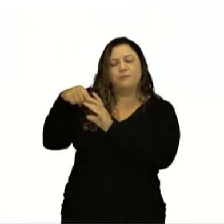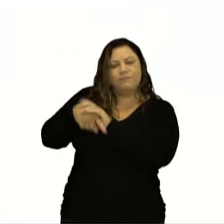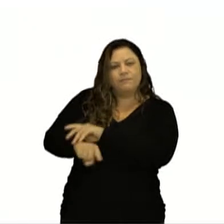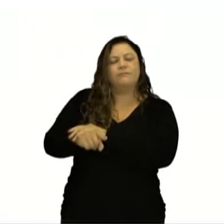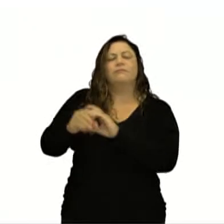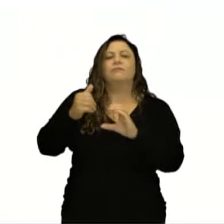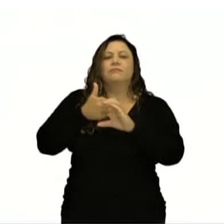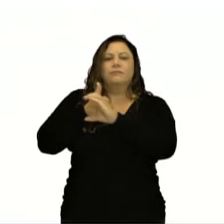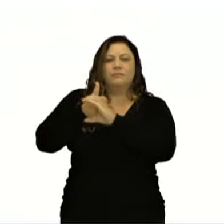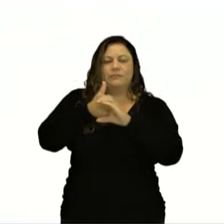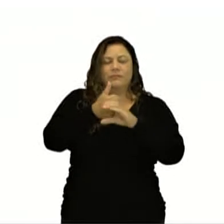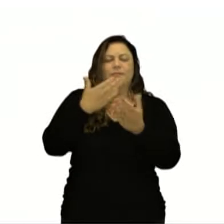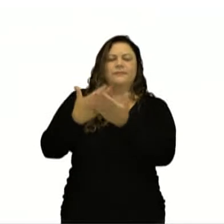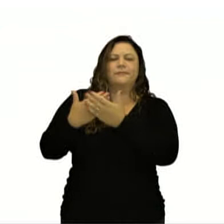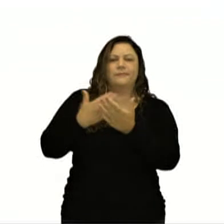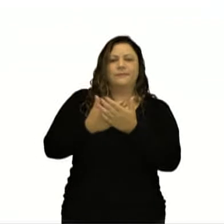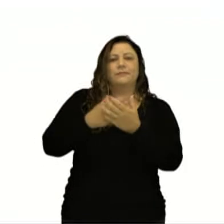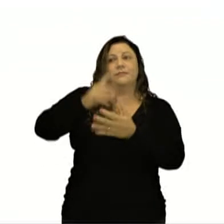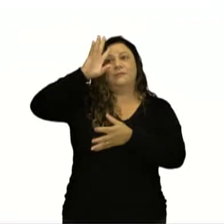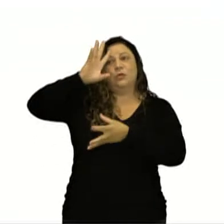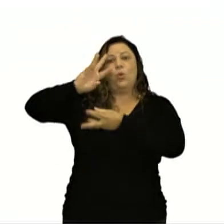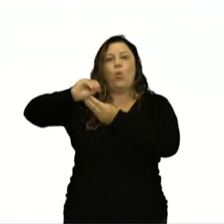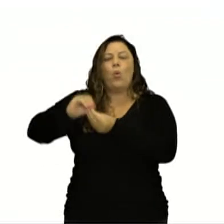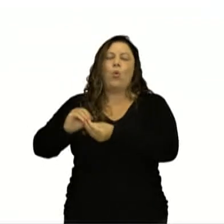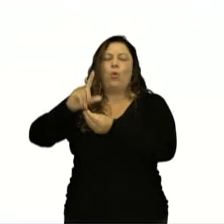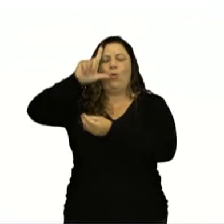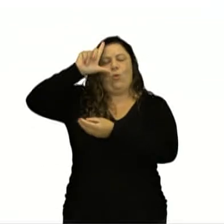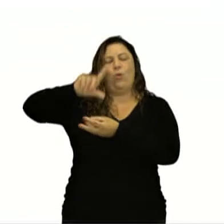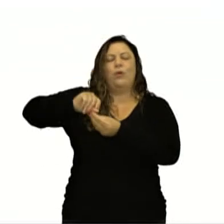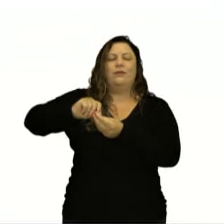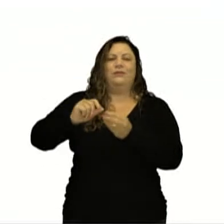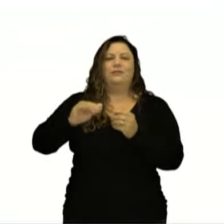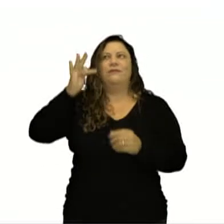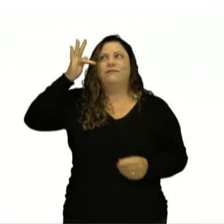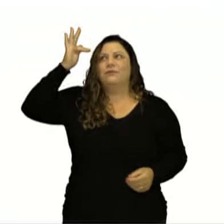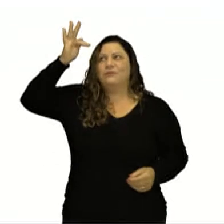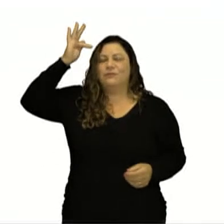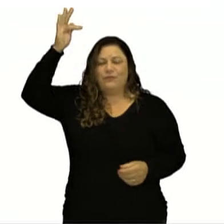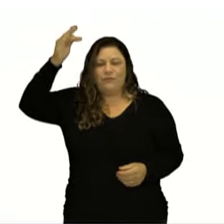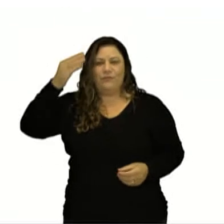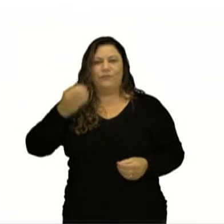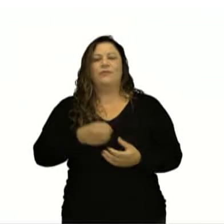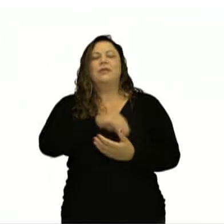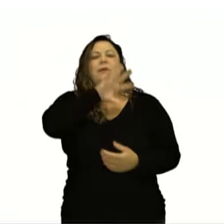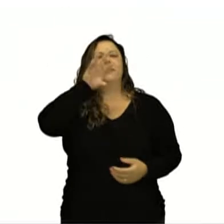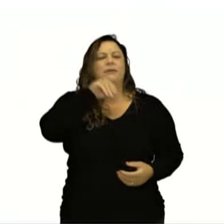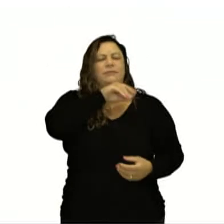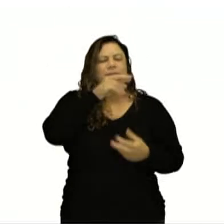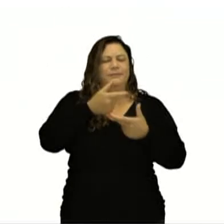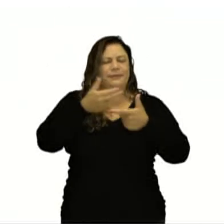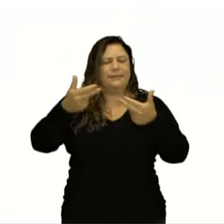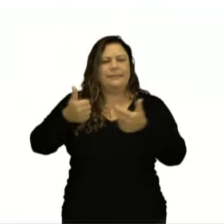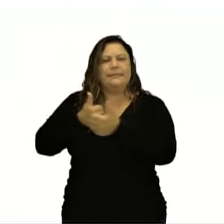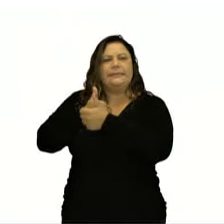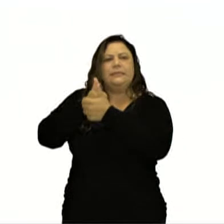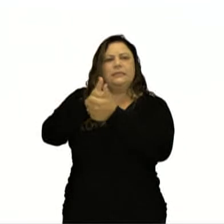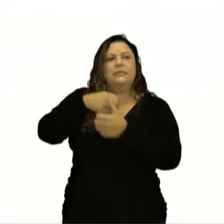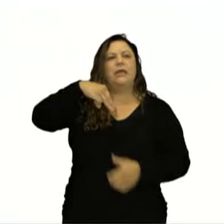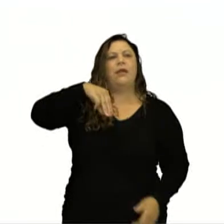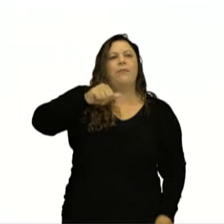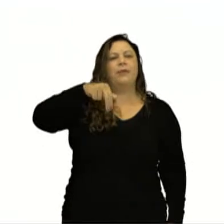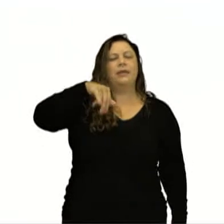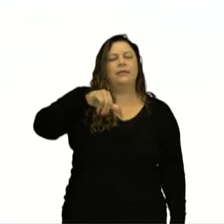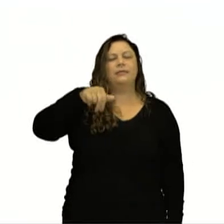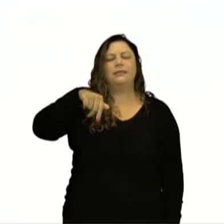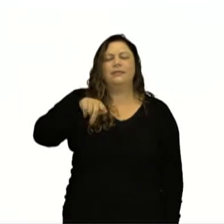Para isso estuda a lógica, filosofia, retórica, aproxima-se do maniqueísmo e das doutrinas